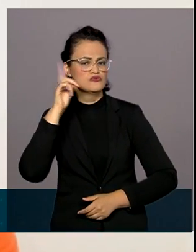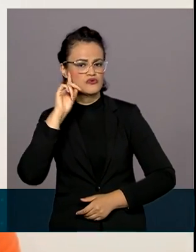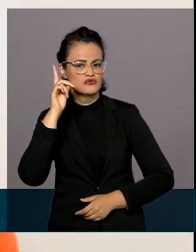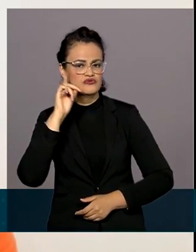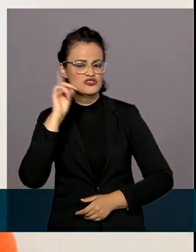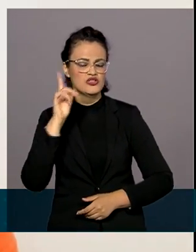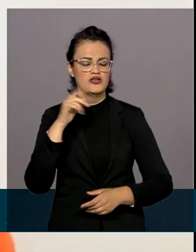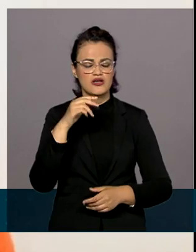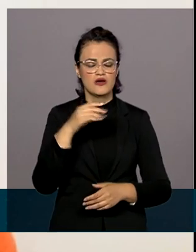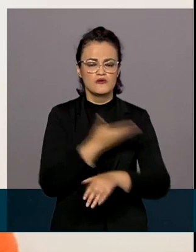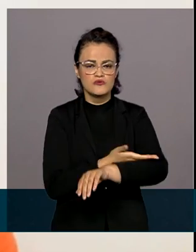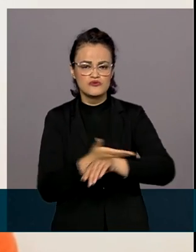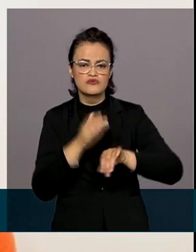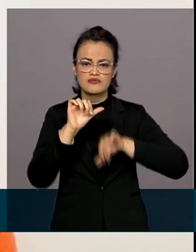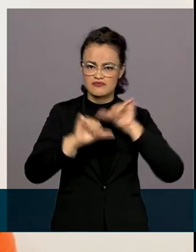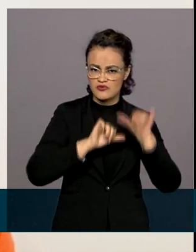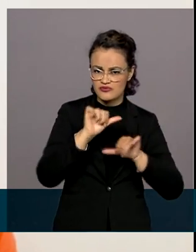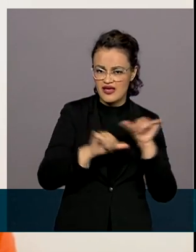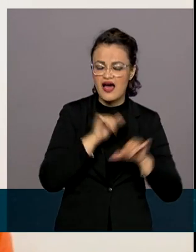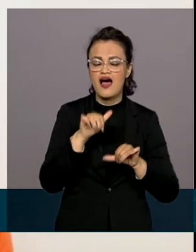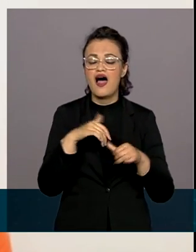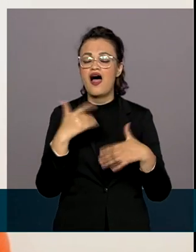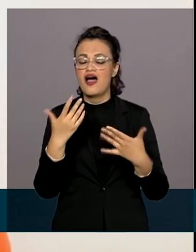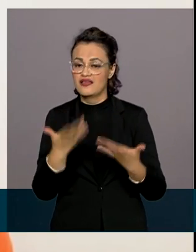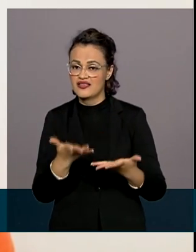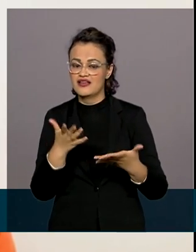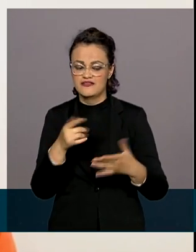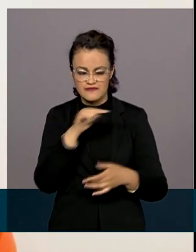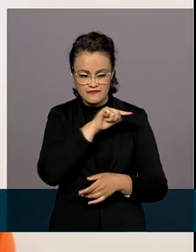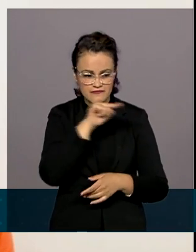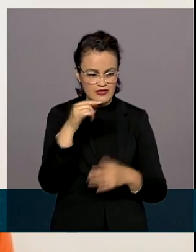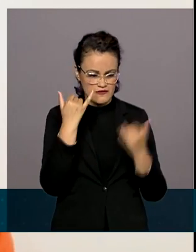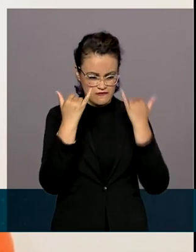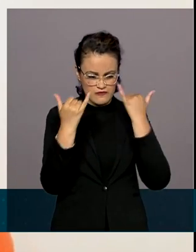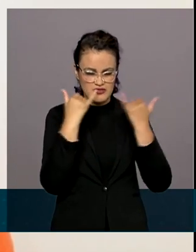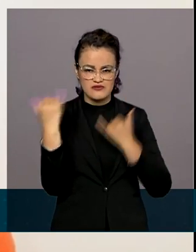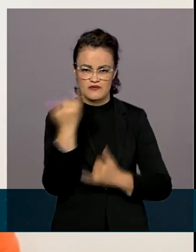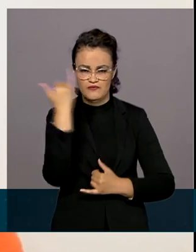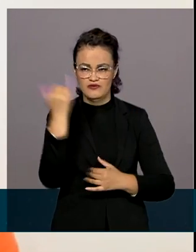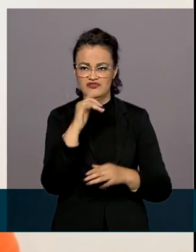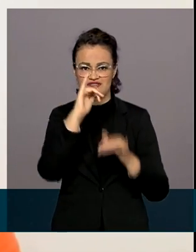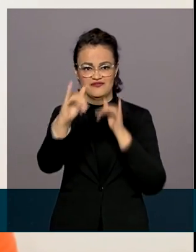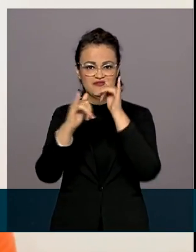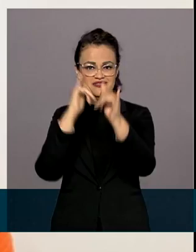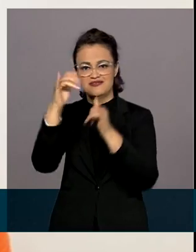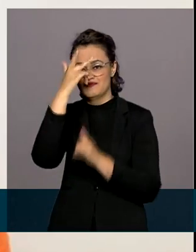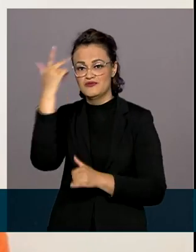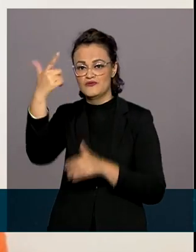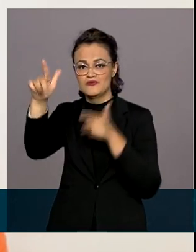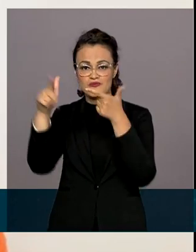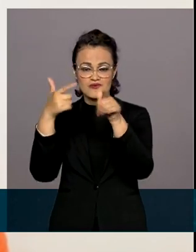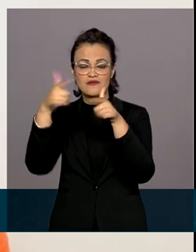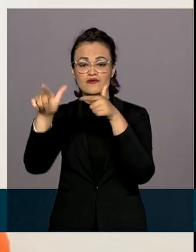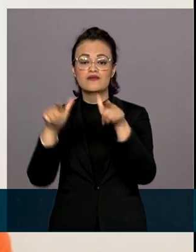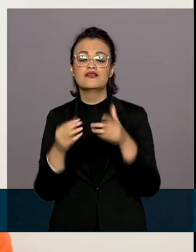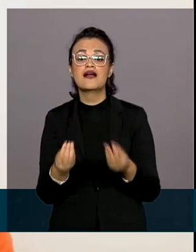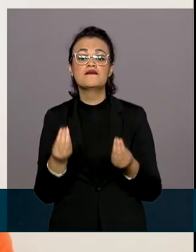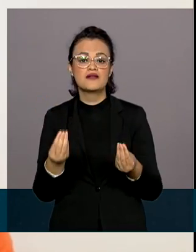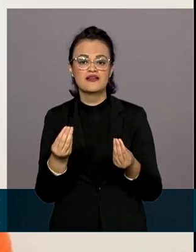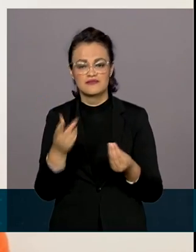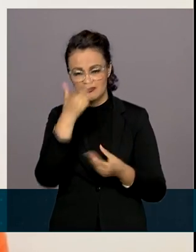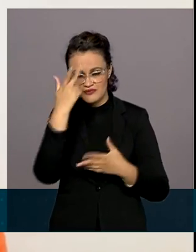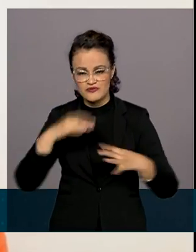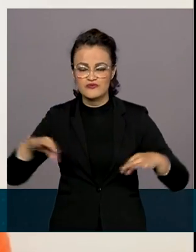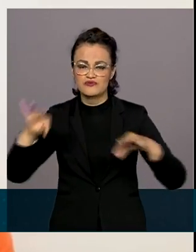mudando a cultura do local e fazendo com que eles levem essa informação a um número maior de pessoas para que todos eles